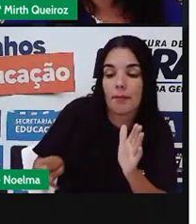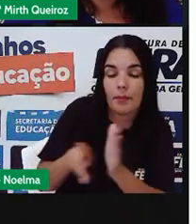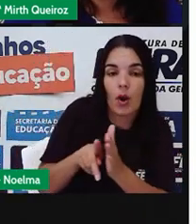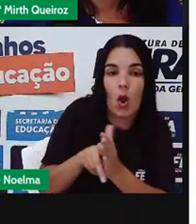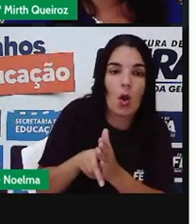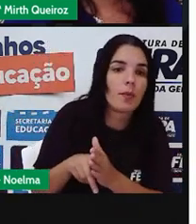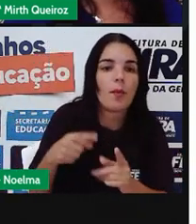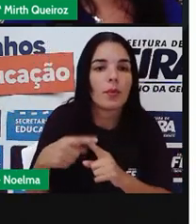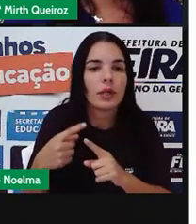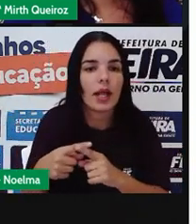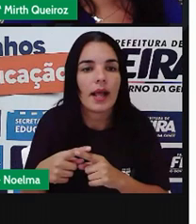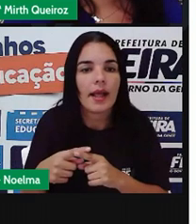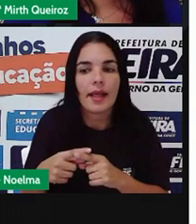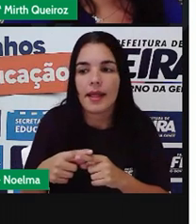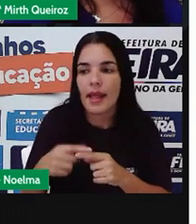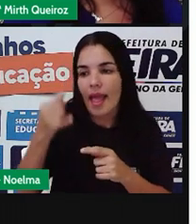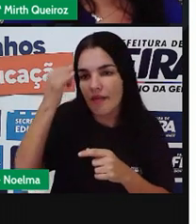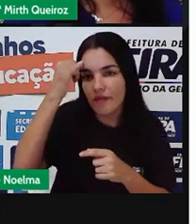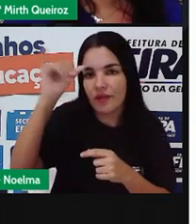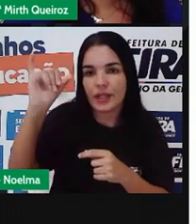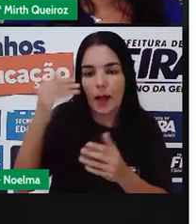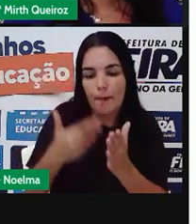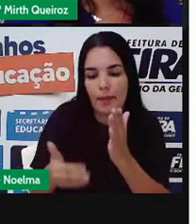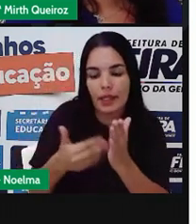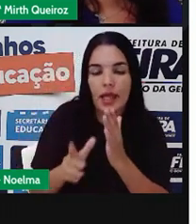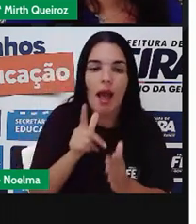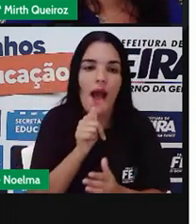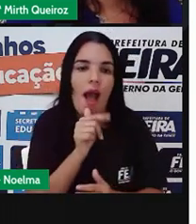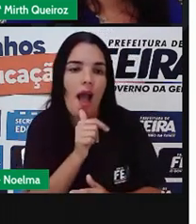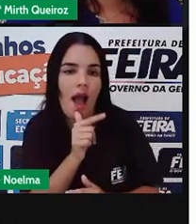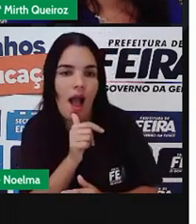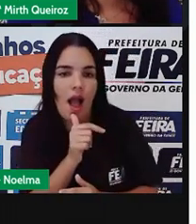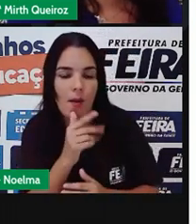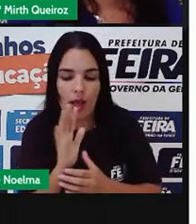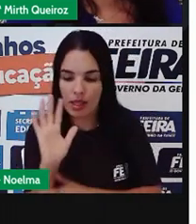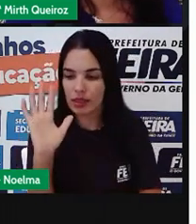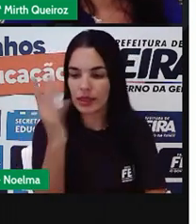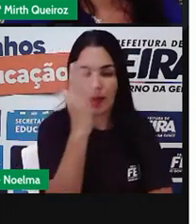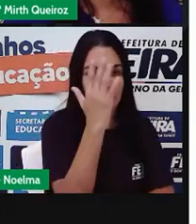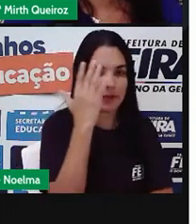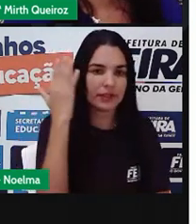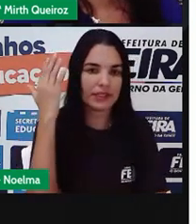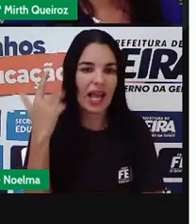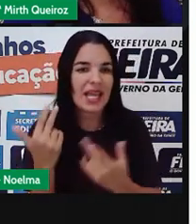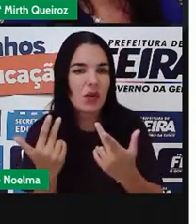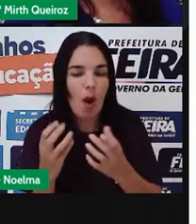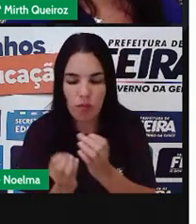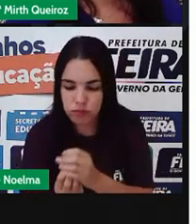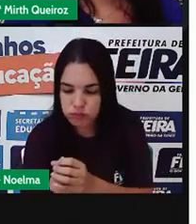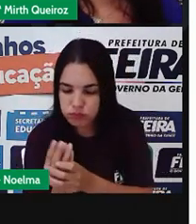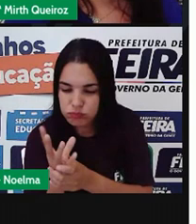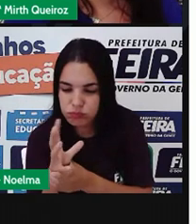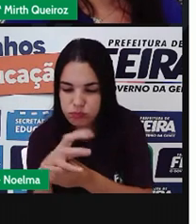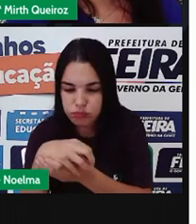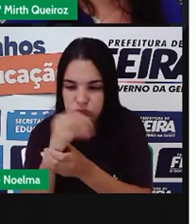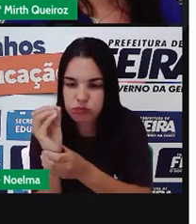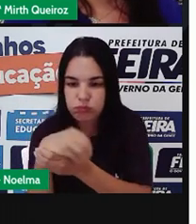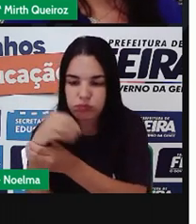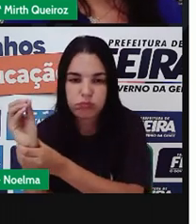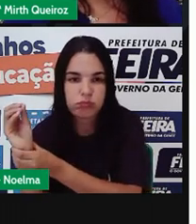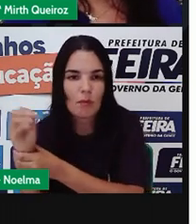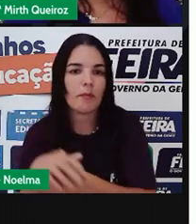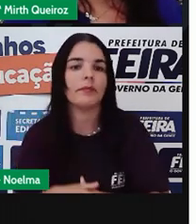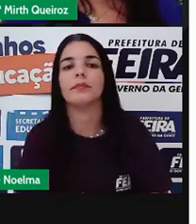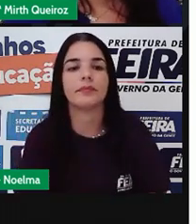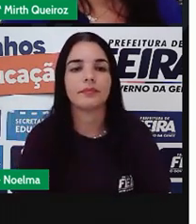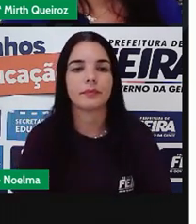espinhos, eles evitam a desidratação das plantas. Assim como acontece com os cactos, acontece também aí com as rodas.